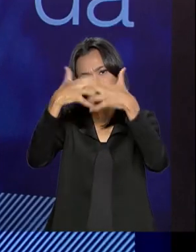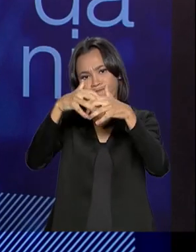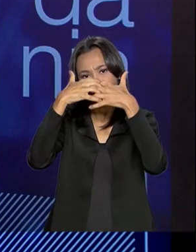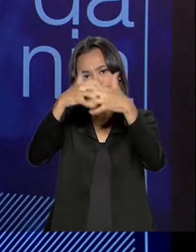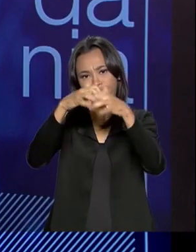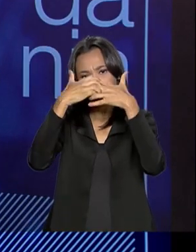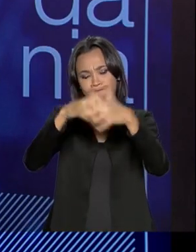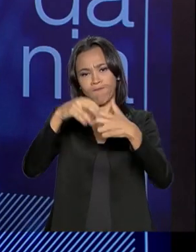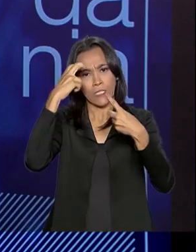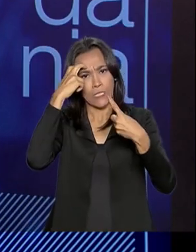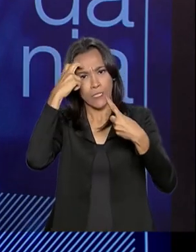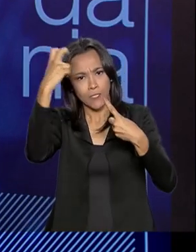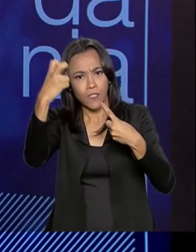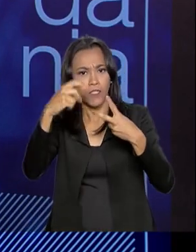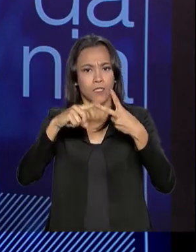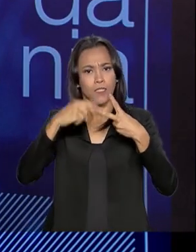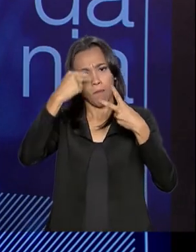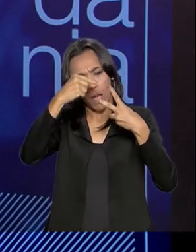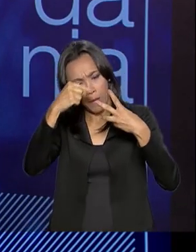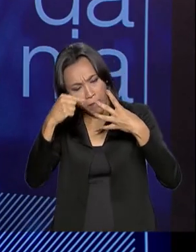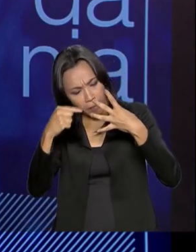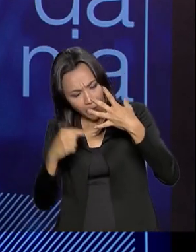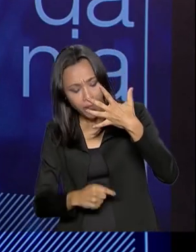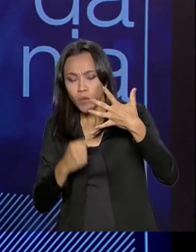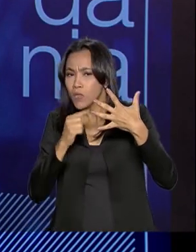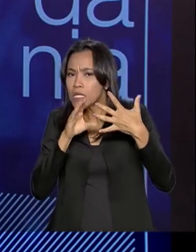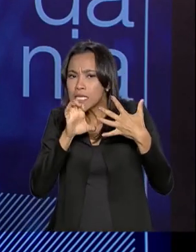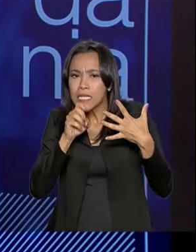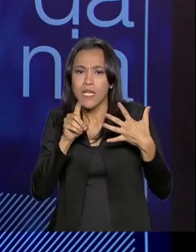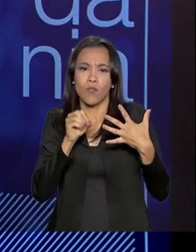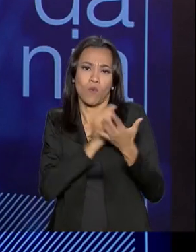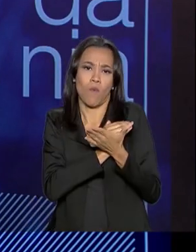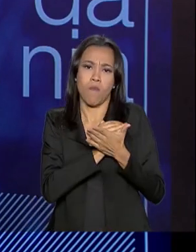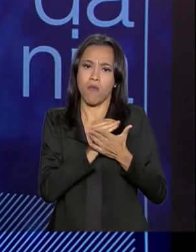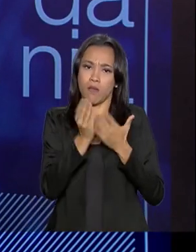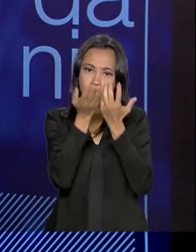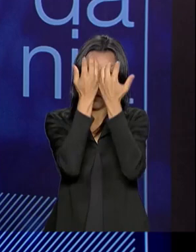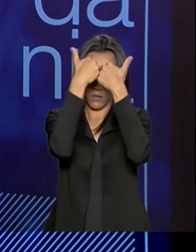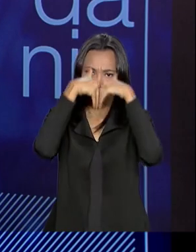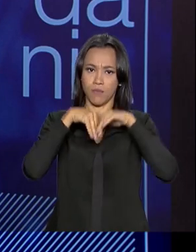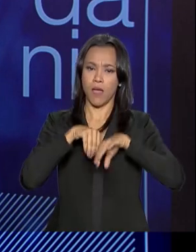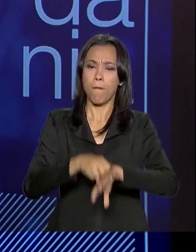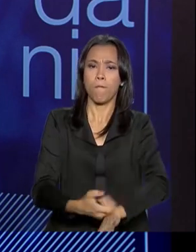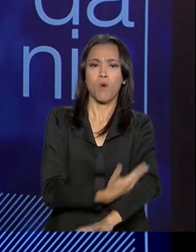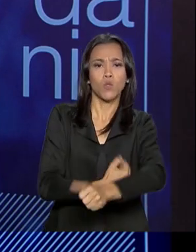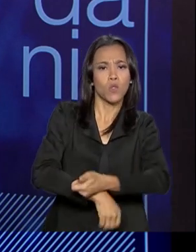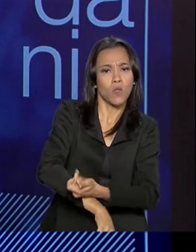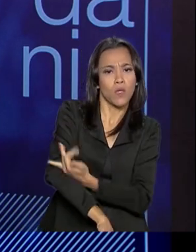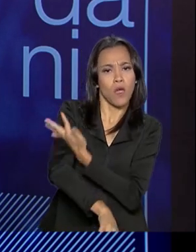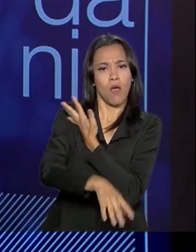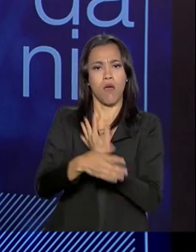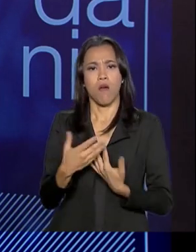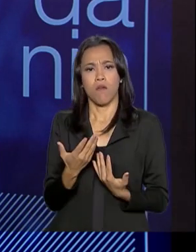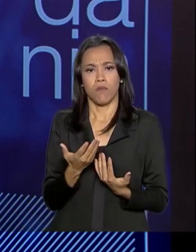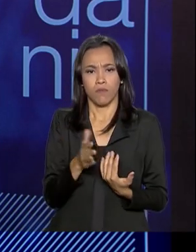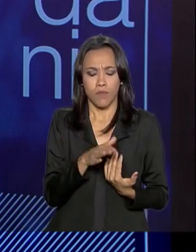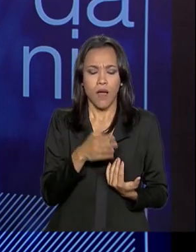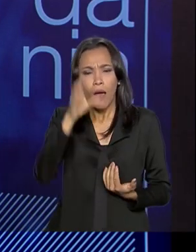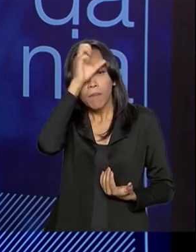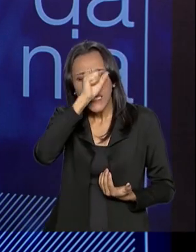humanas, da inteligência. Tudo isso se organiza muito cedo, a parte sócio-emocional, a parte da capacidade de aprender.